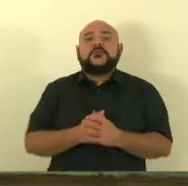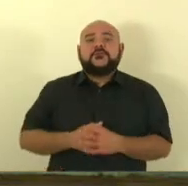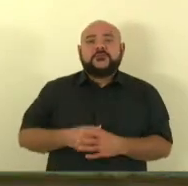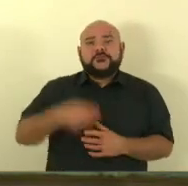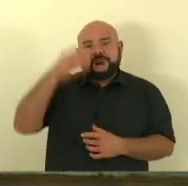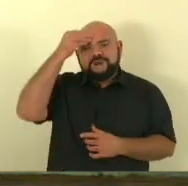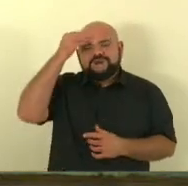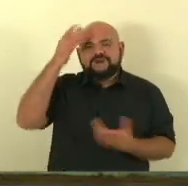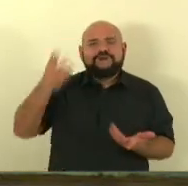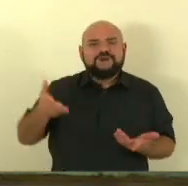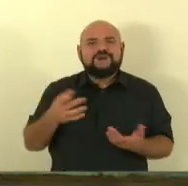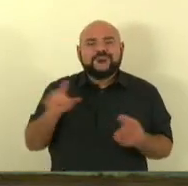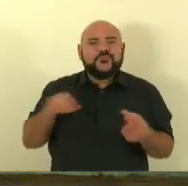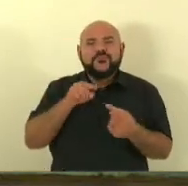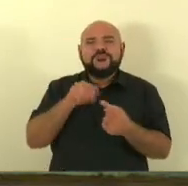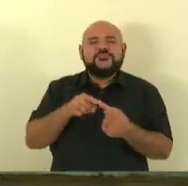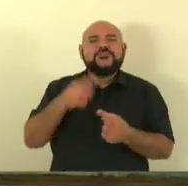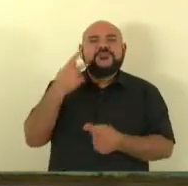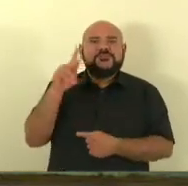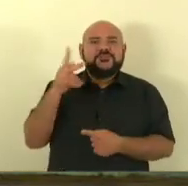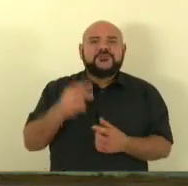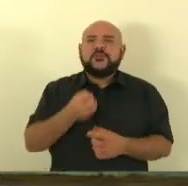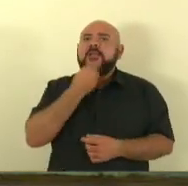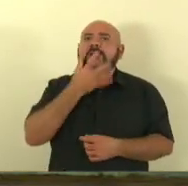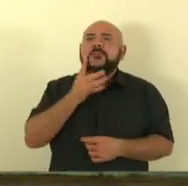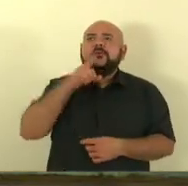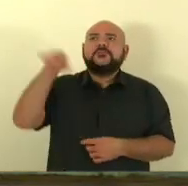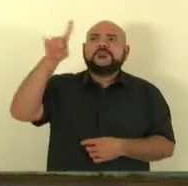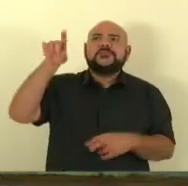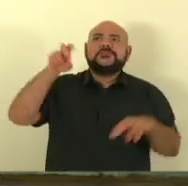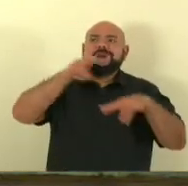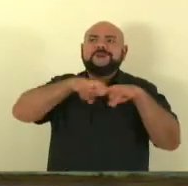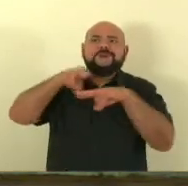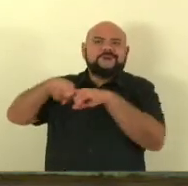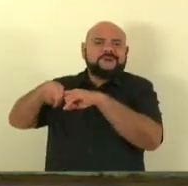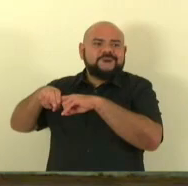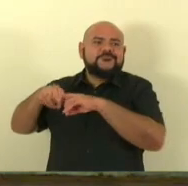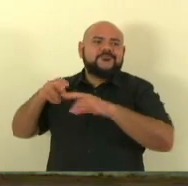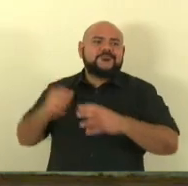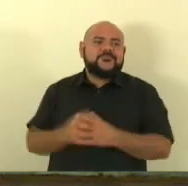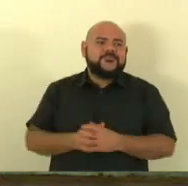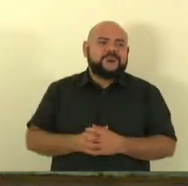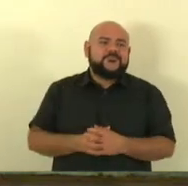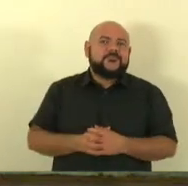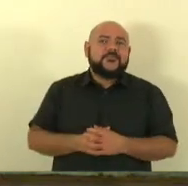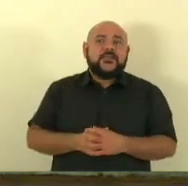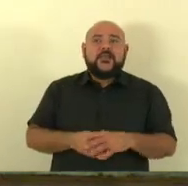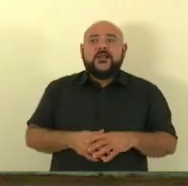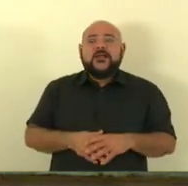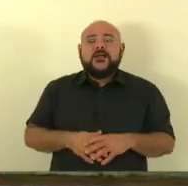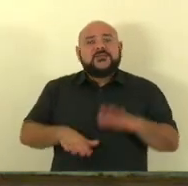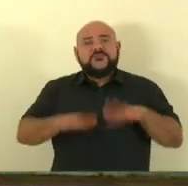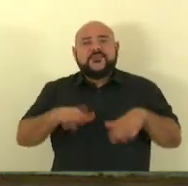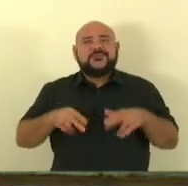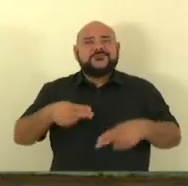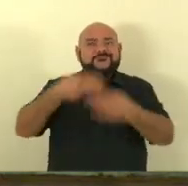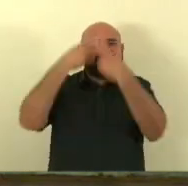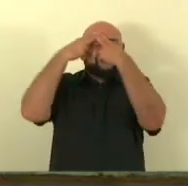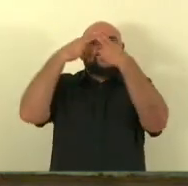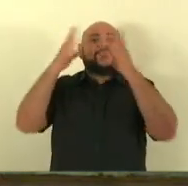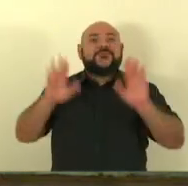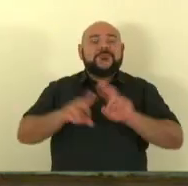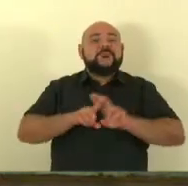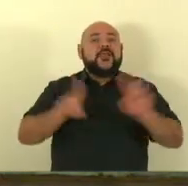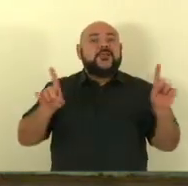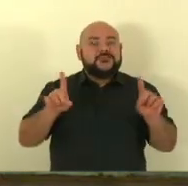é muito bom ficar na galeria às vezes até traumático mas o